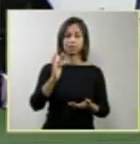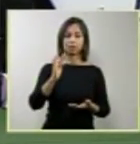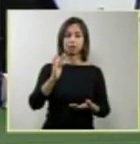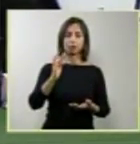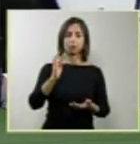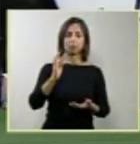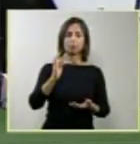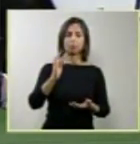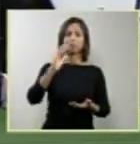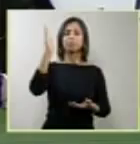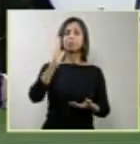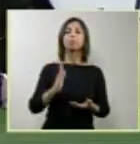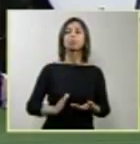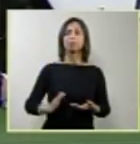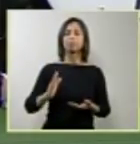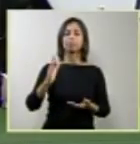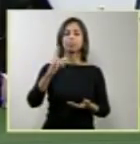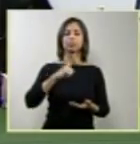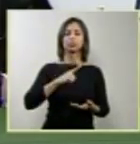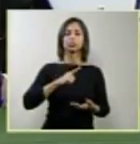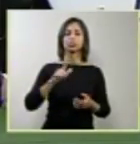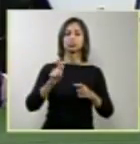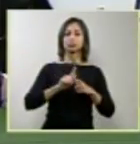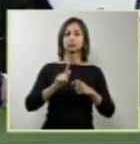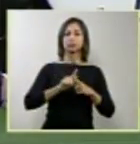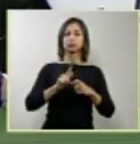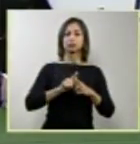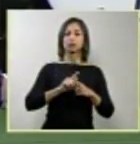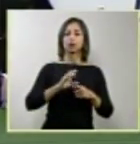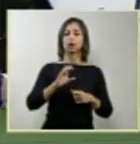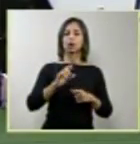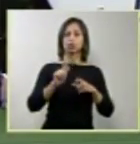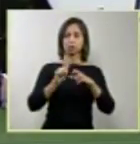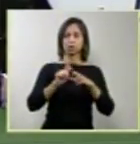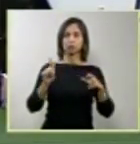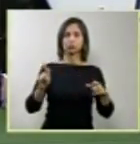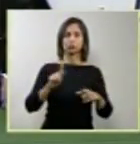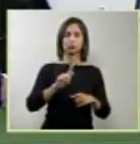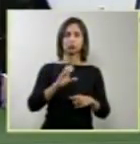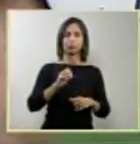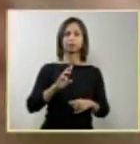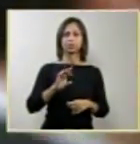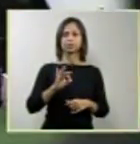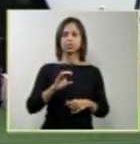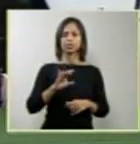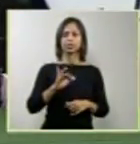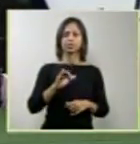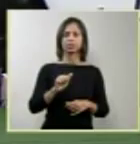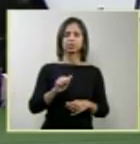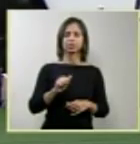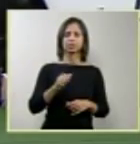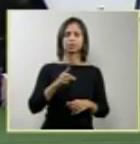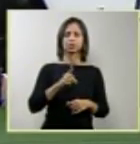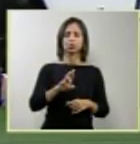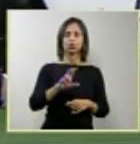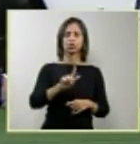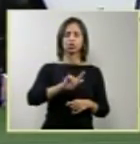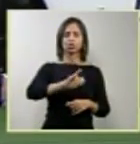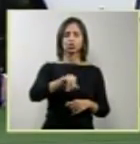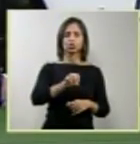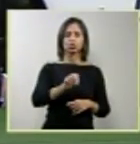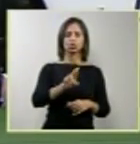Associações de Ginecologia e Obstetrícia, ouvindo o professor doutor Jorge